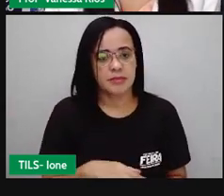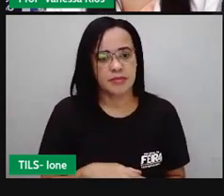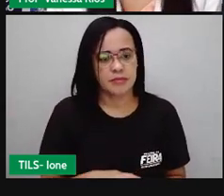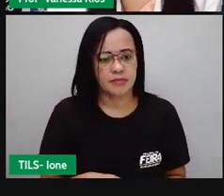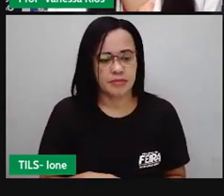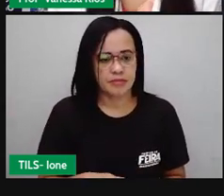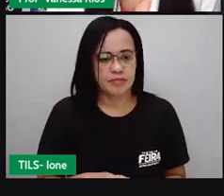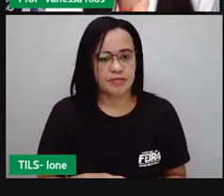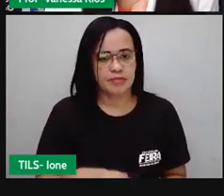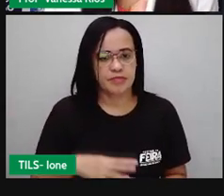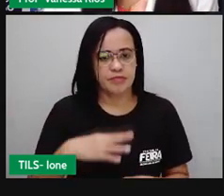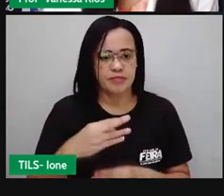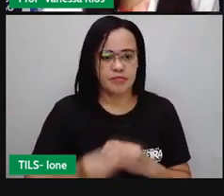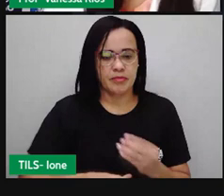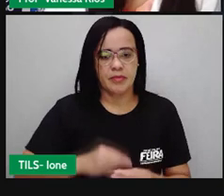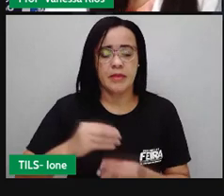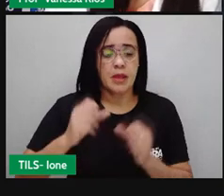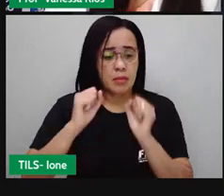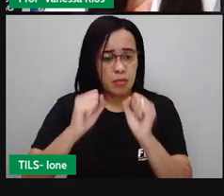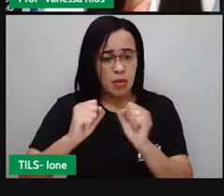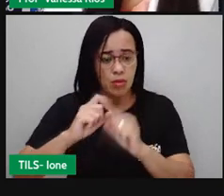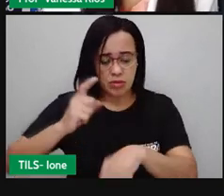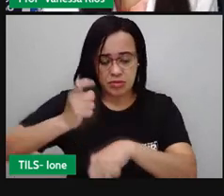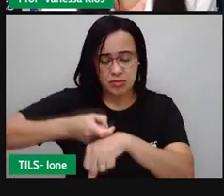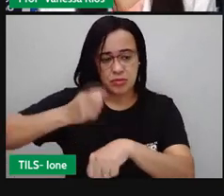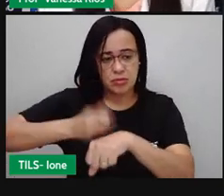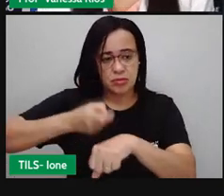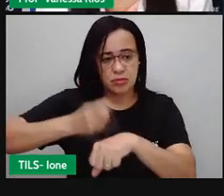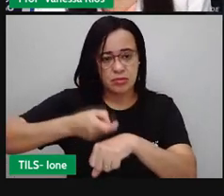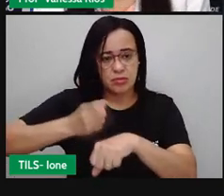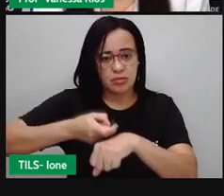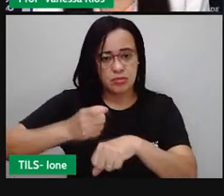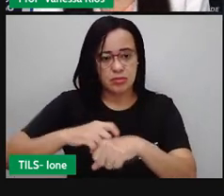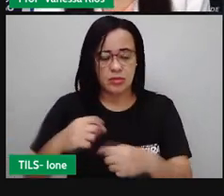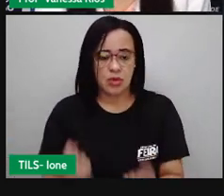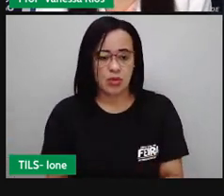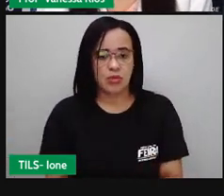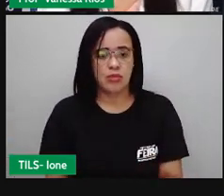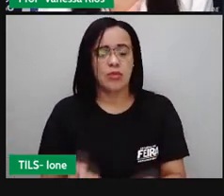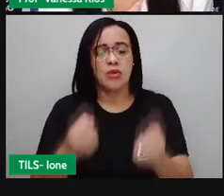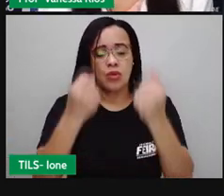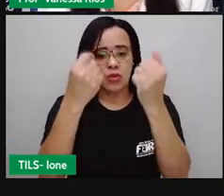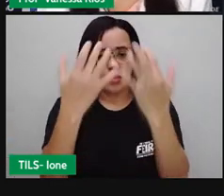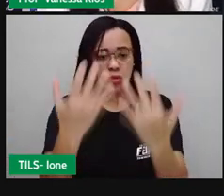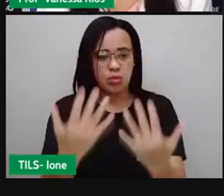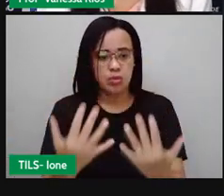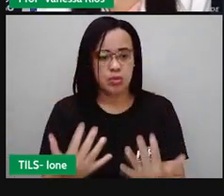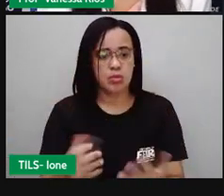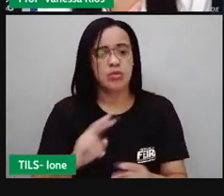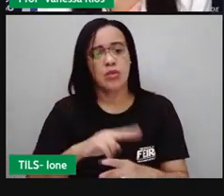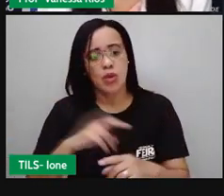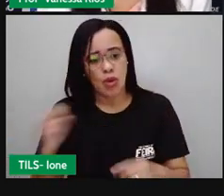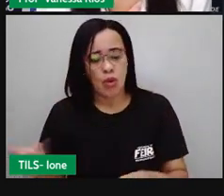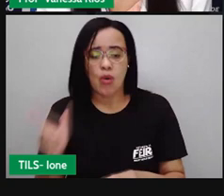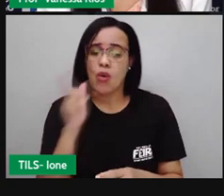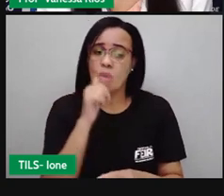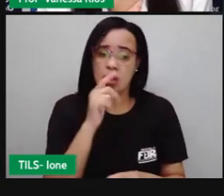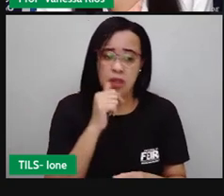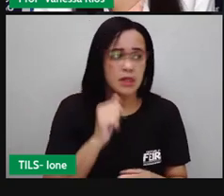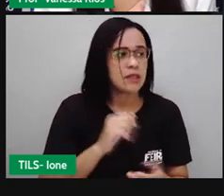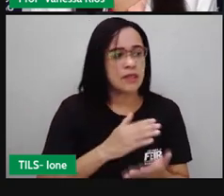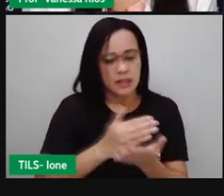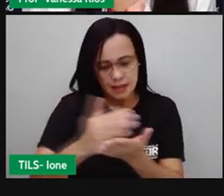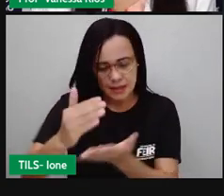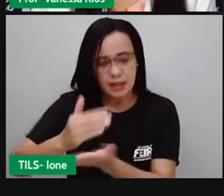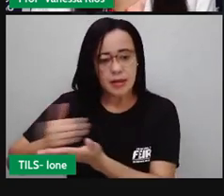substâncias sólidas, de substâncias gasosas, ou então sólidas de líquidas. Então, depende aí do que a gente tem misturado.